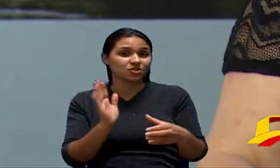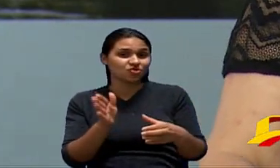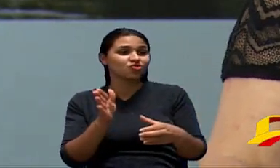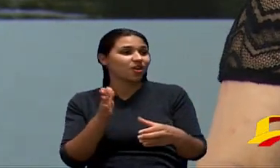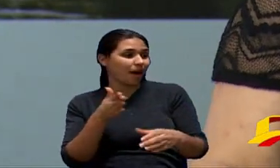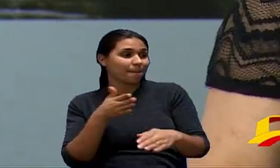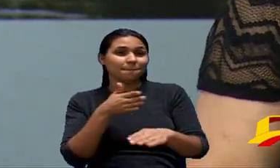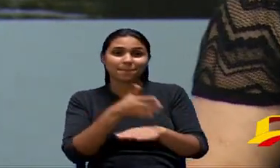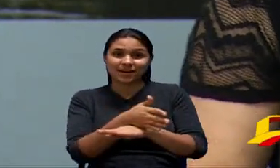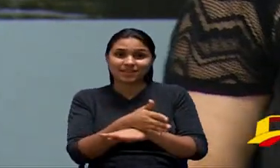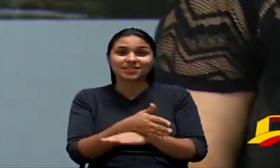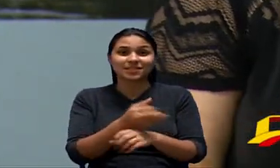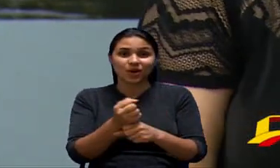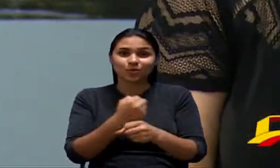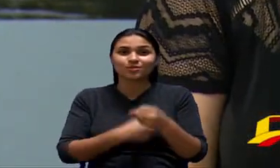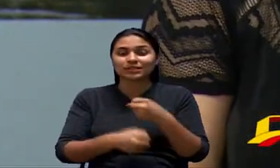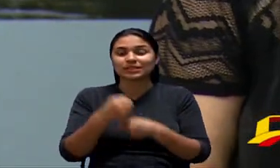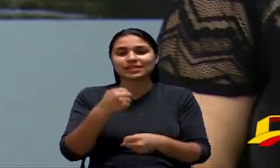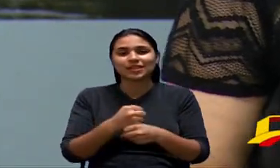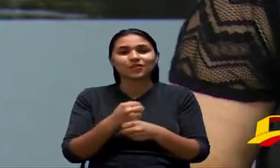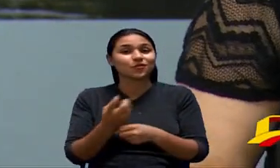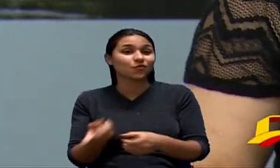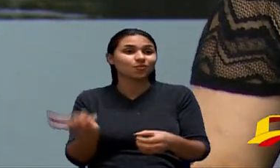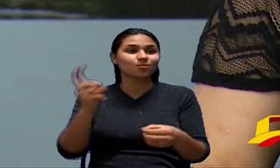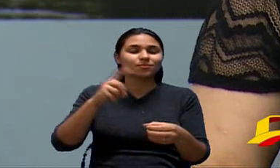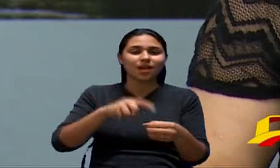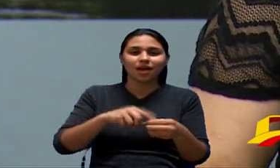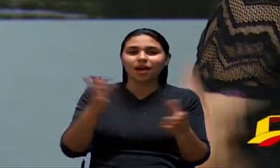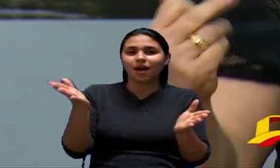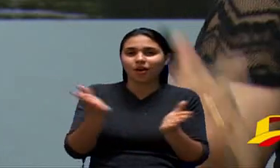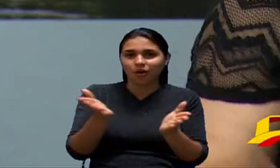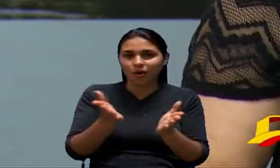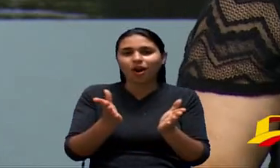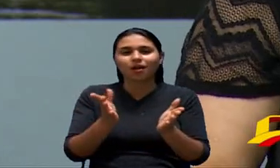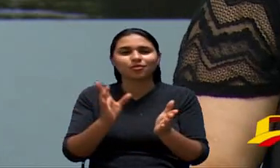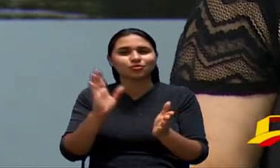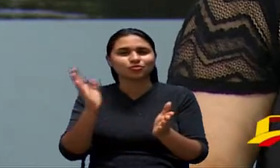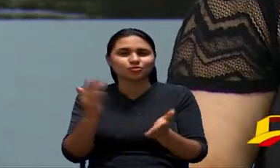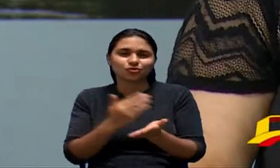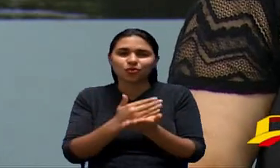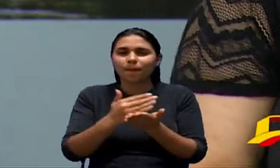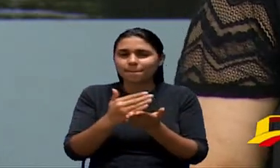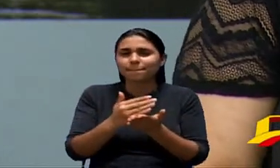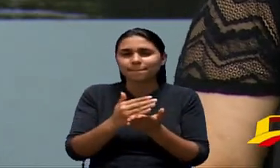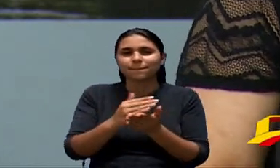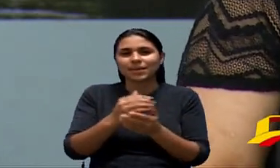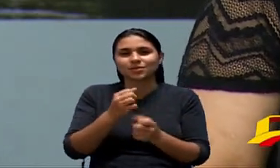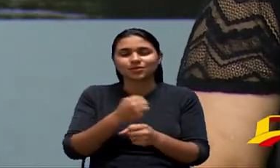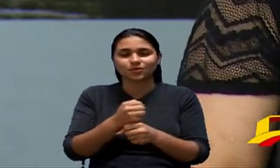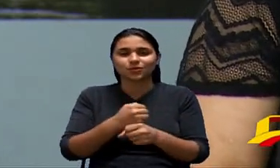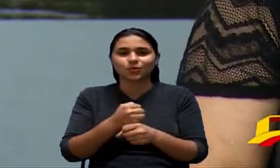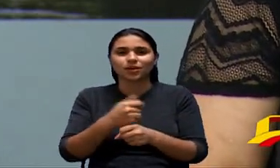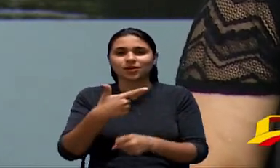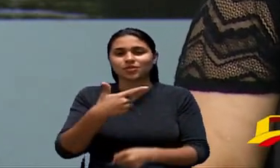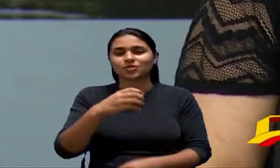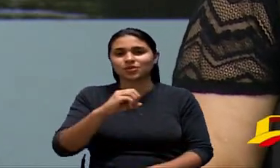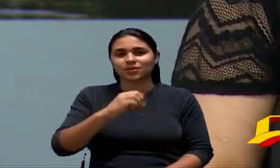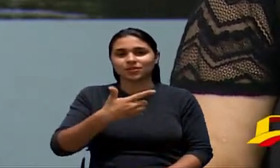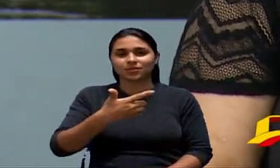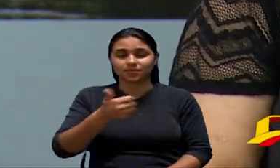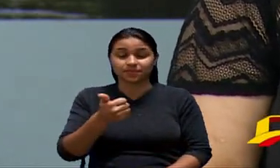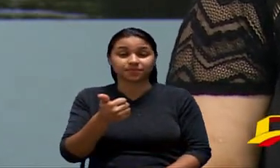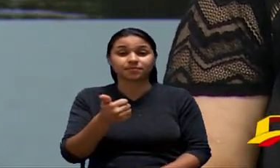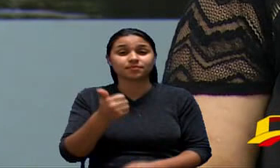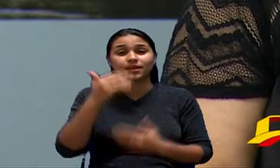alguns anos e retornei no início desse ano agradecer nossos diretores que é muito importante a